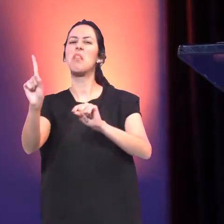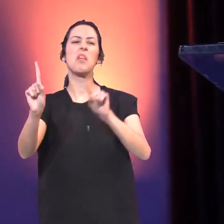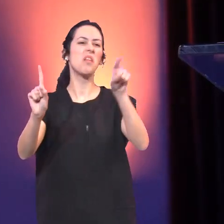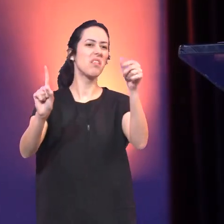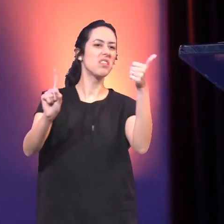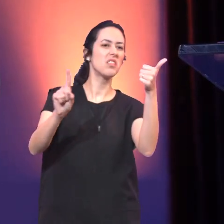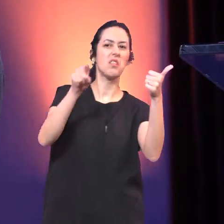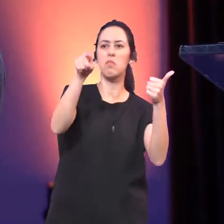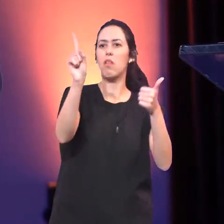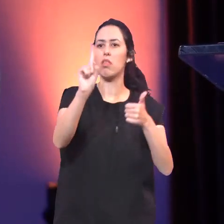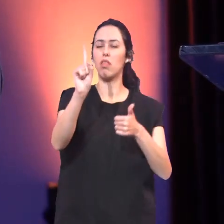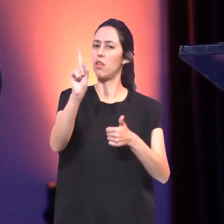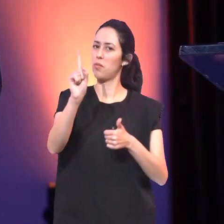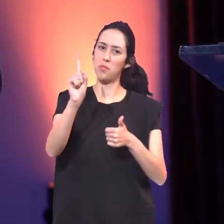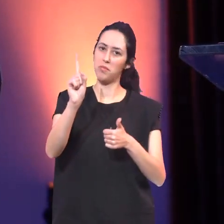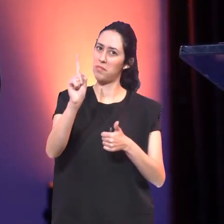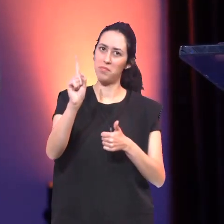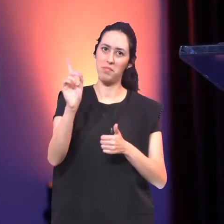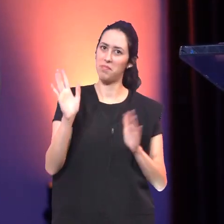mim Todos